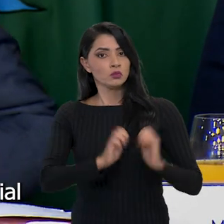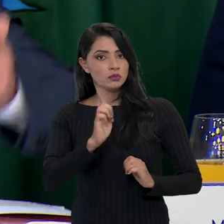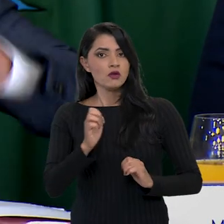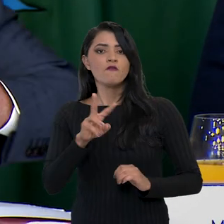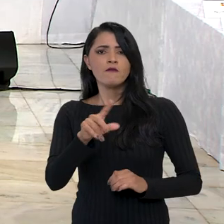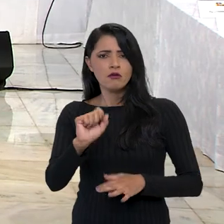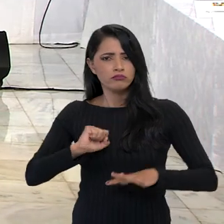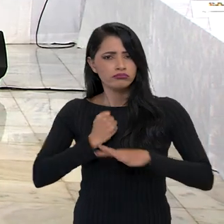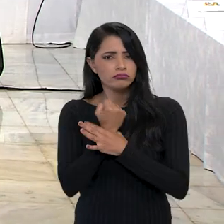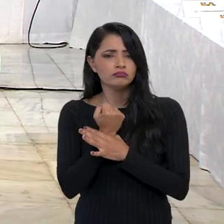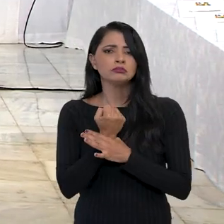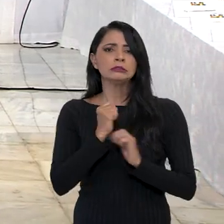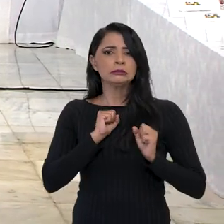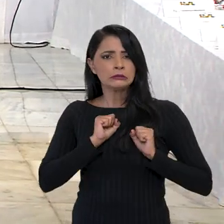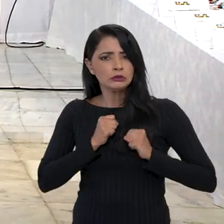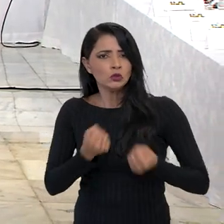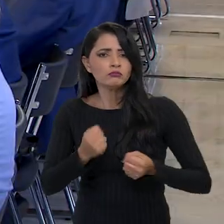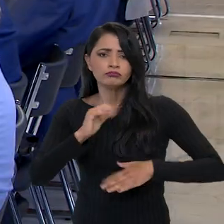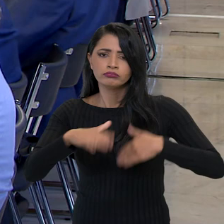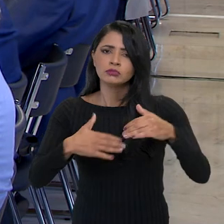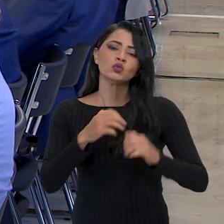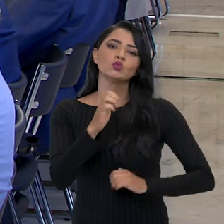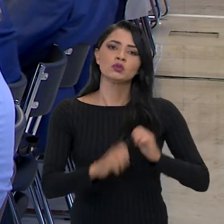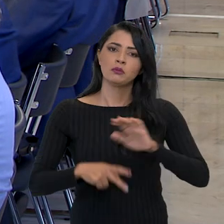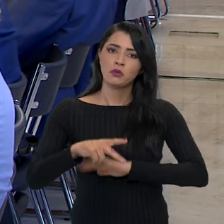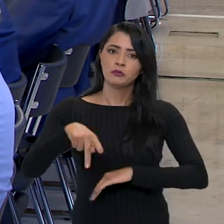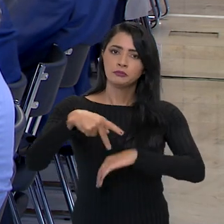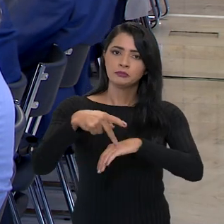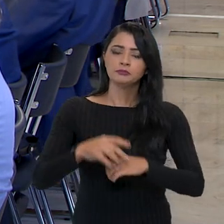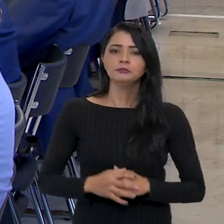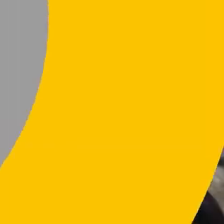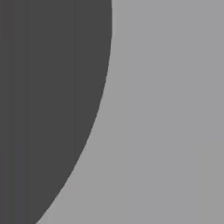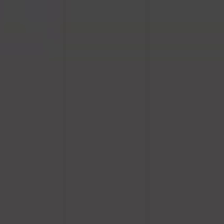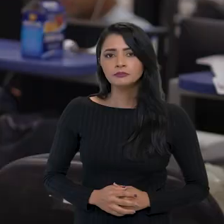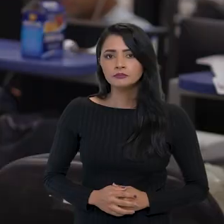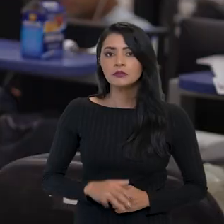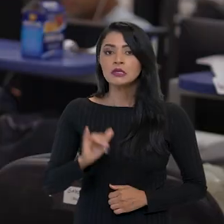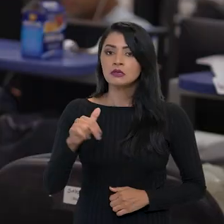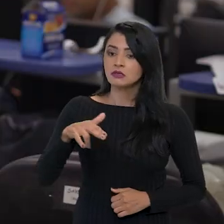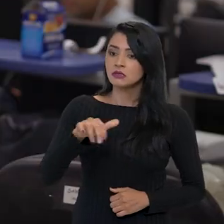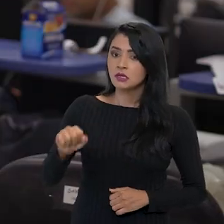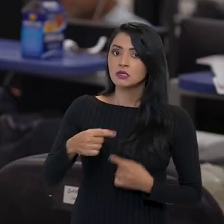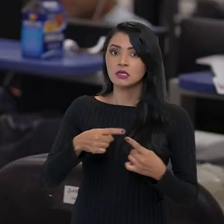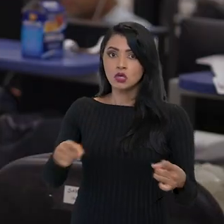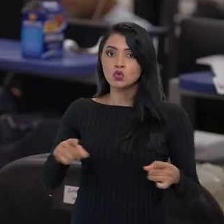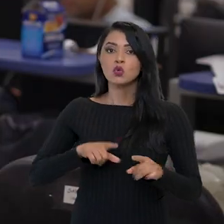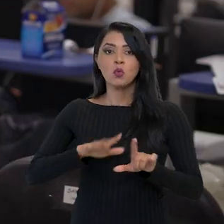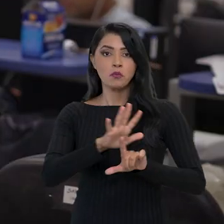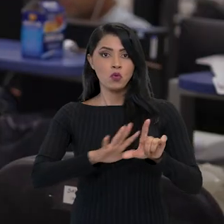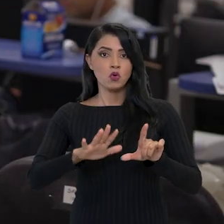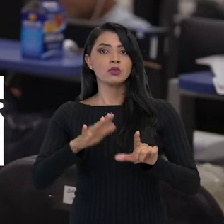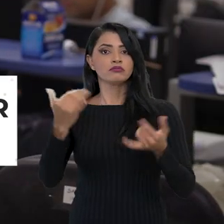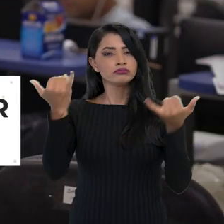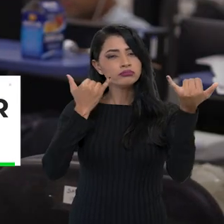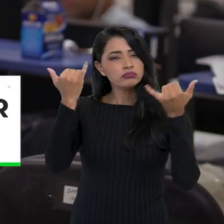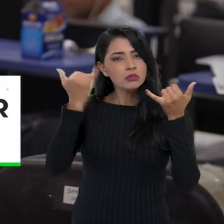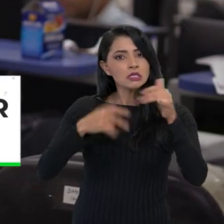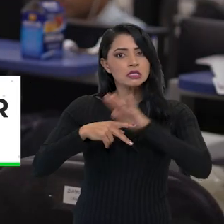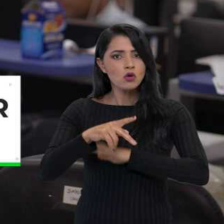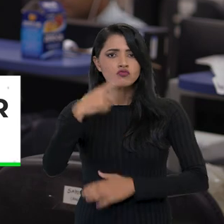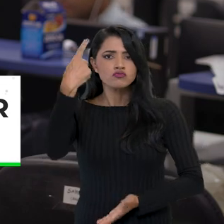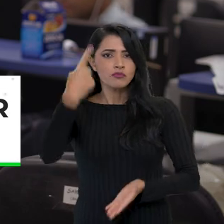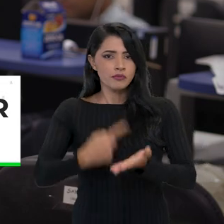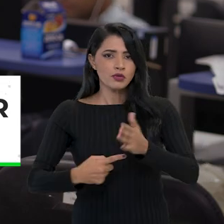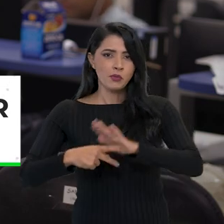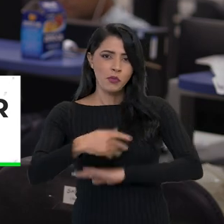Industrial que vai garantir ações para o desenvolvimento industrial do país. O INSS lançou o Portal da Transparência,